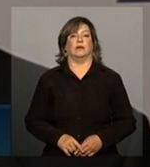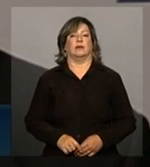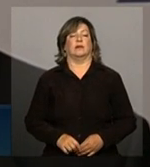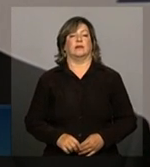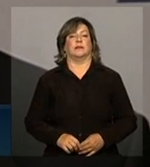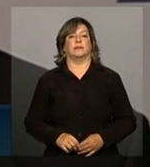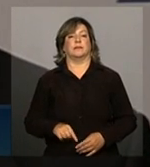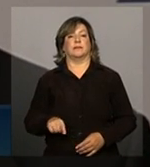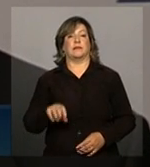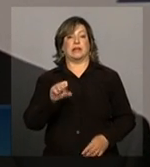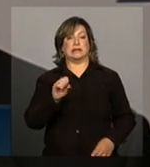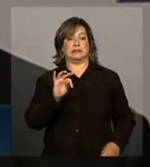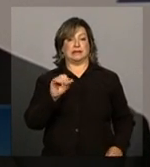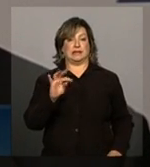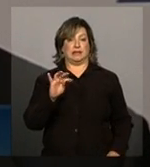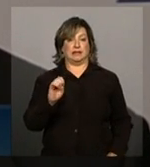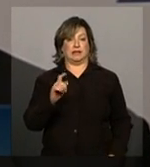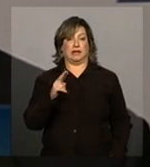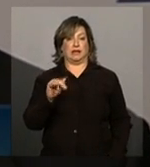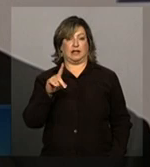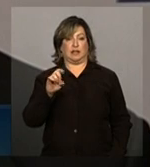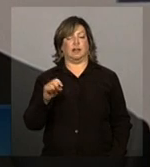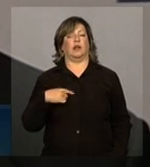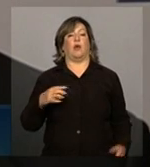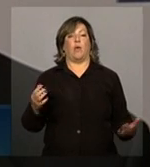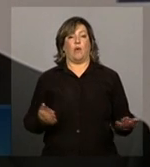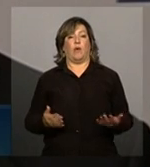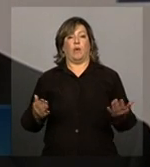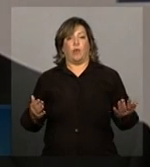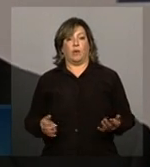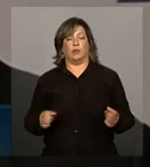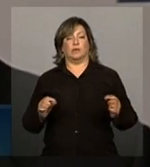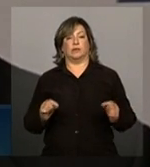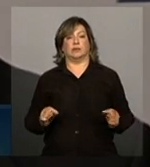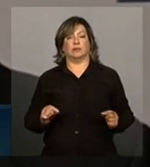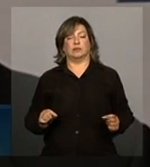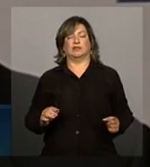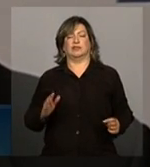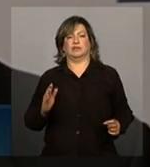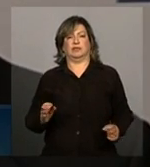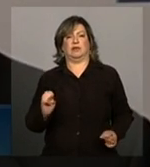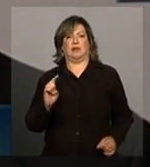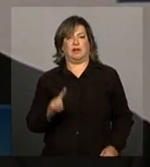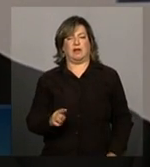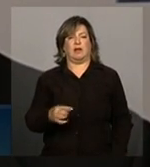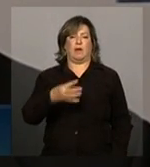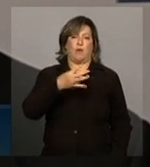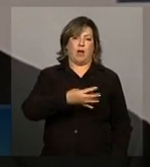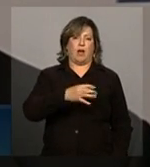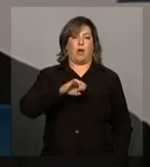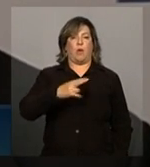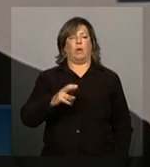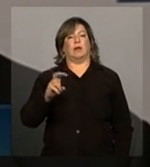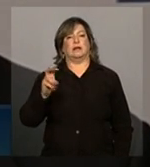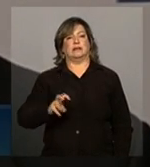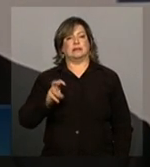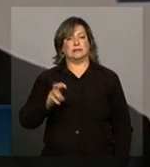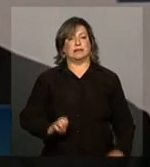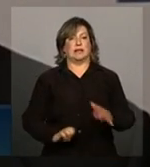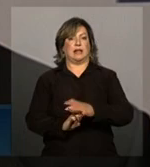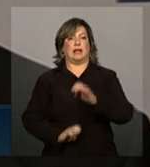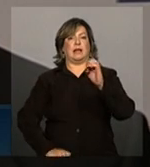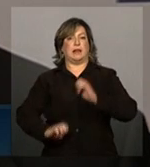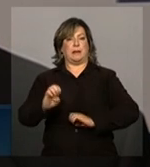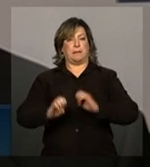A State Grid hoje, aí a impressão que eu tenho é já é entre a quarta e a quinta empresa em termos de extensão